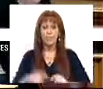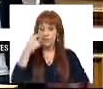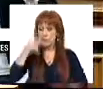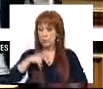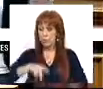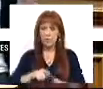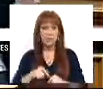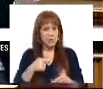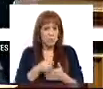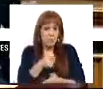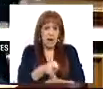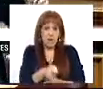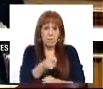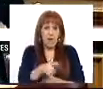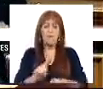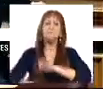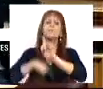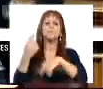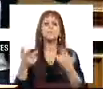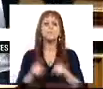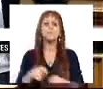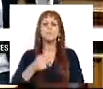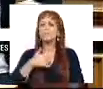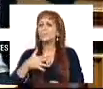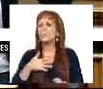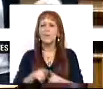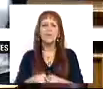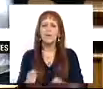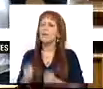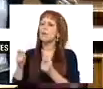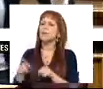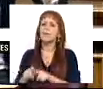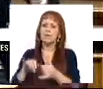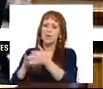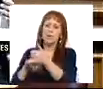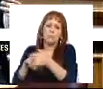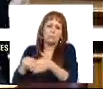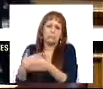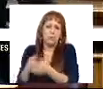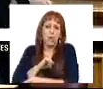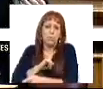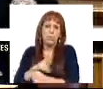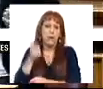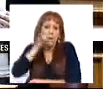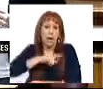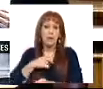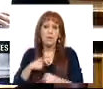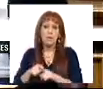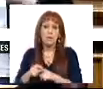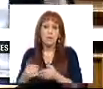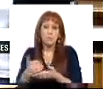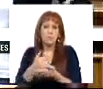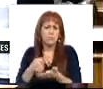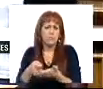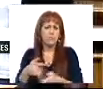portugueses que as vão pagar. E depois as empresas são entregues ou concessionadas aos privados sem encargos.